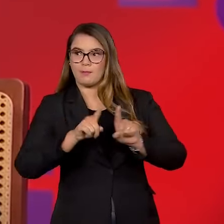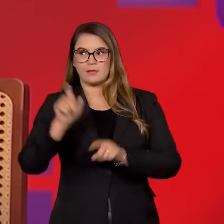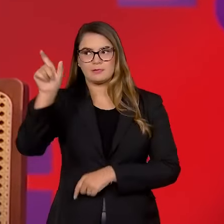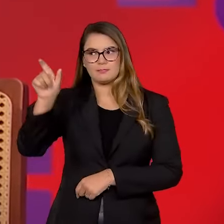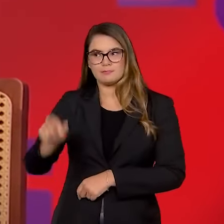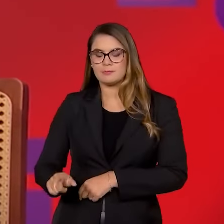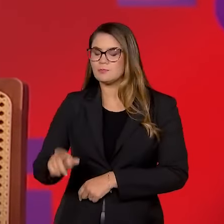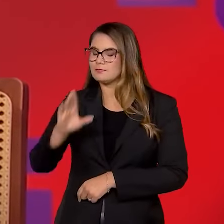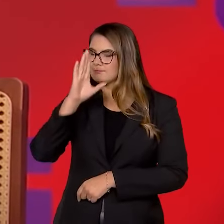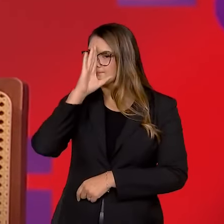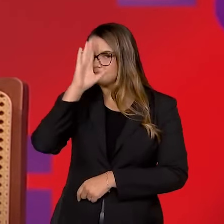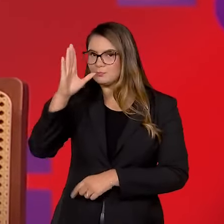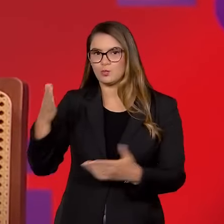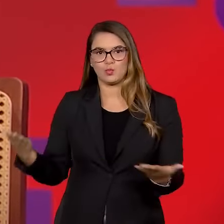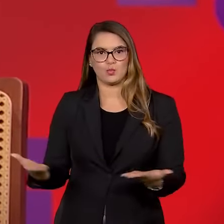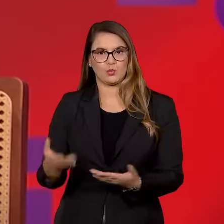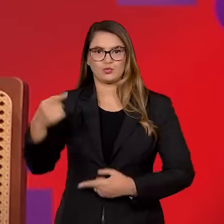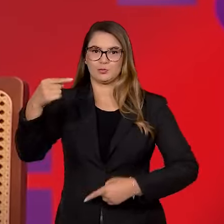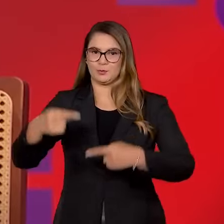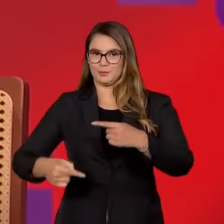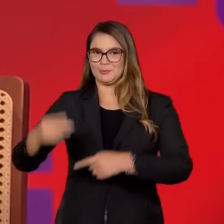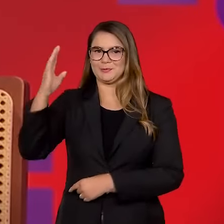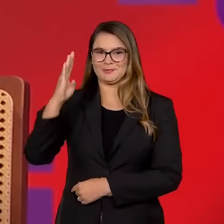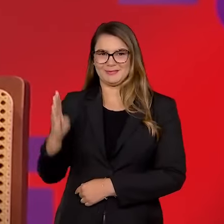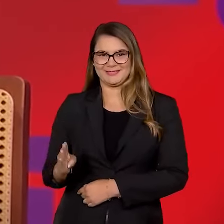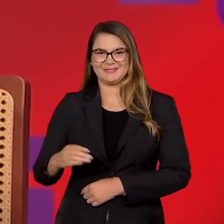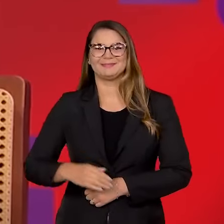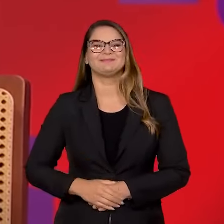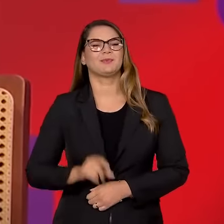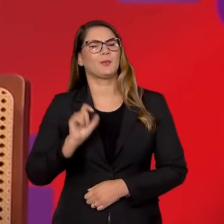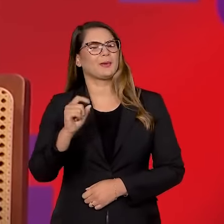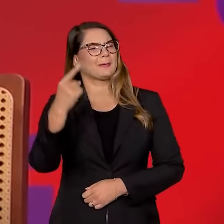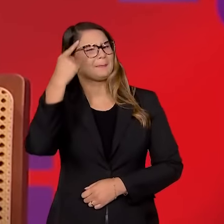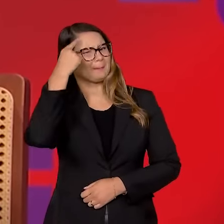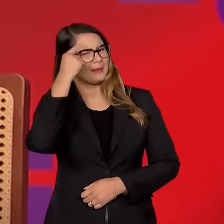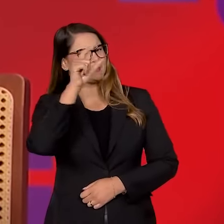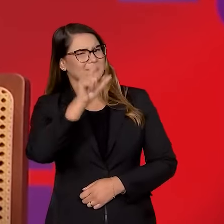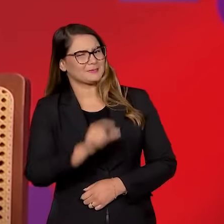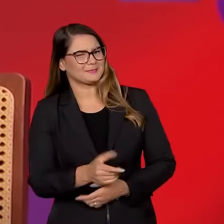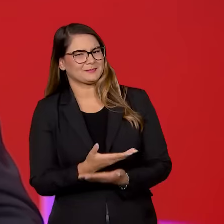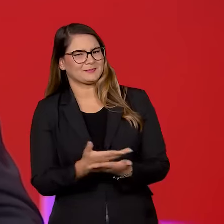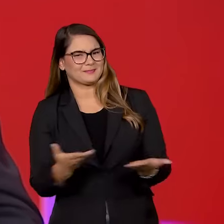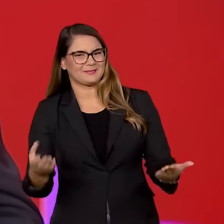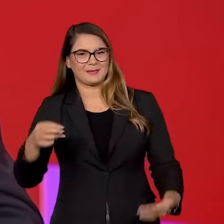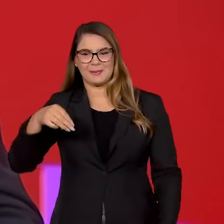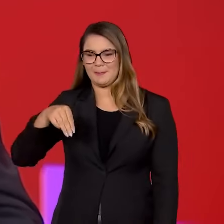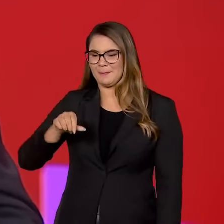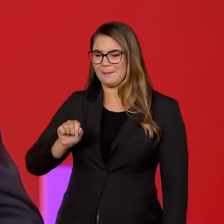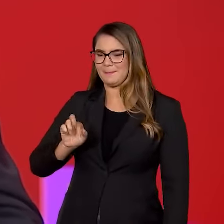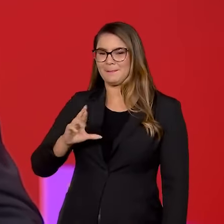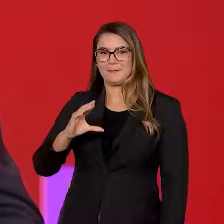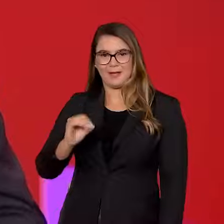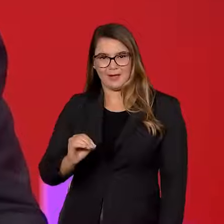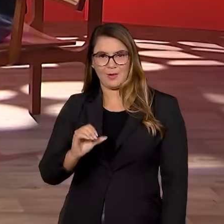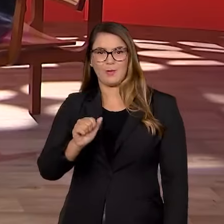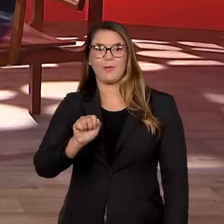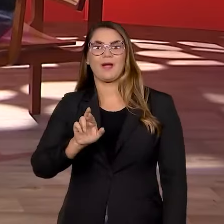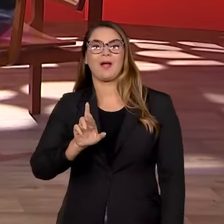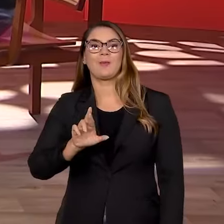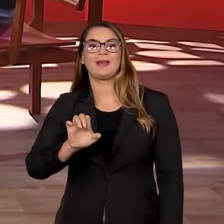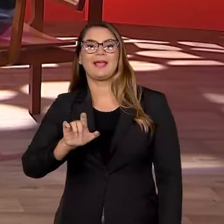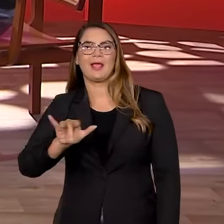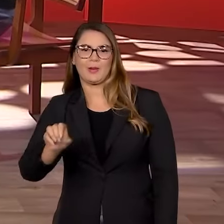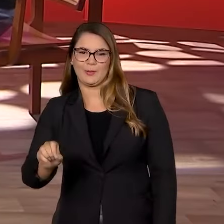das figuras centrais hoje na política brasileira. O que pensa com vocês? Marco Aurélio de Carvalho, muito bem-vindo.